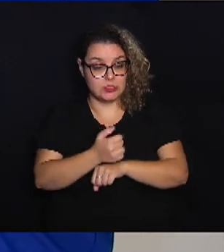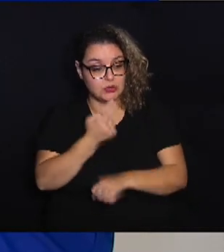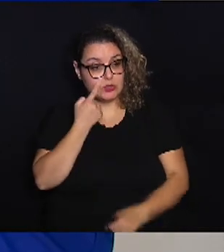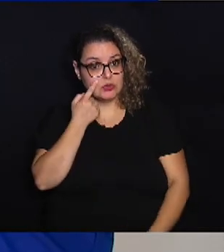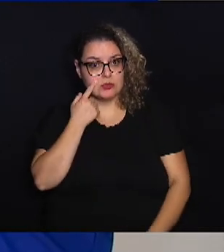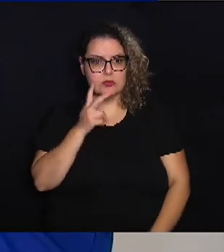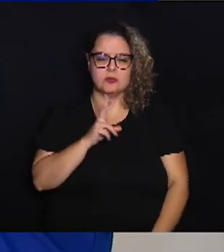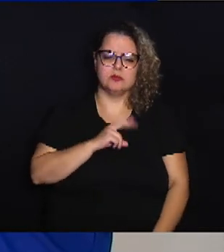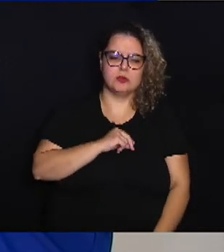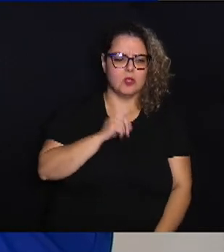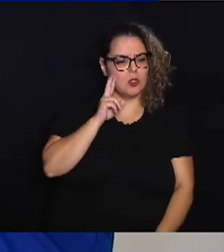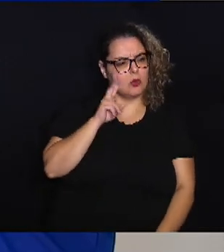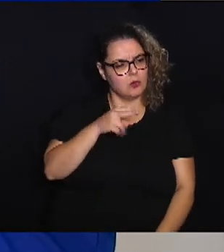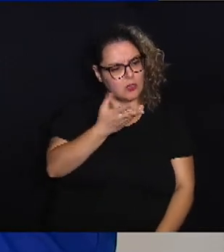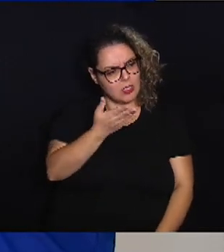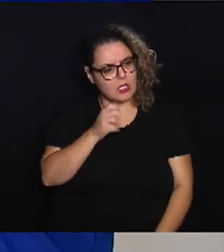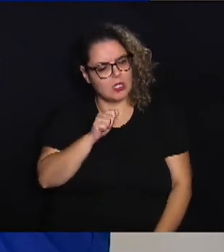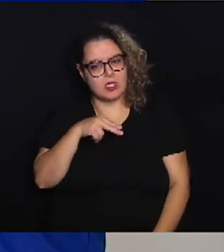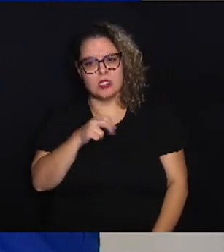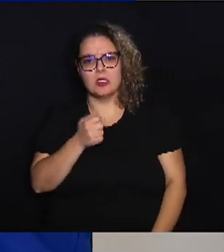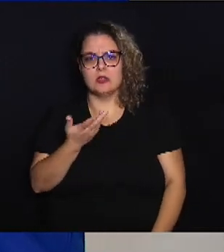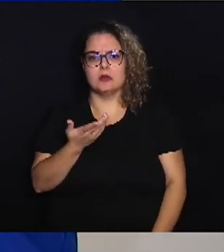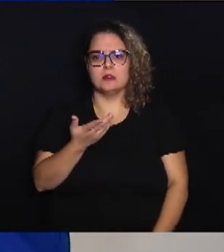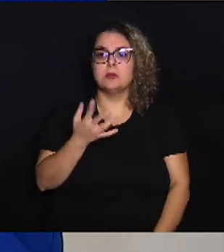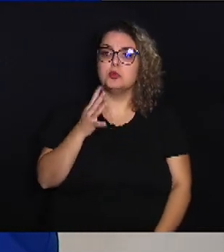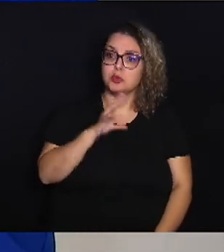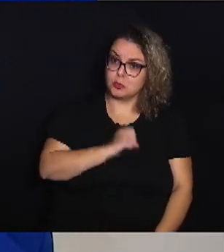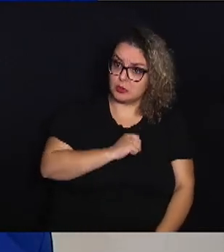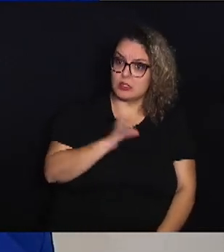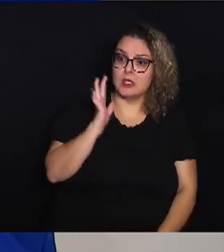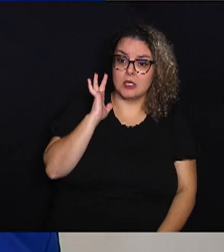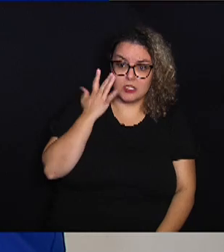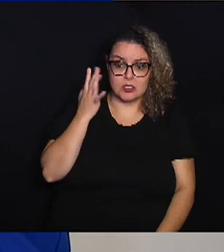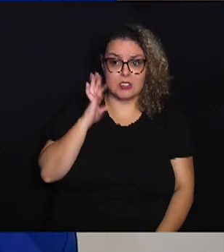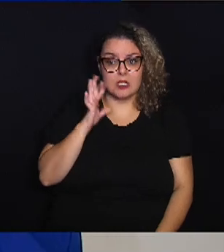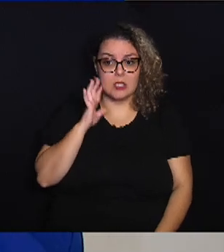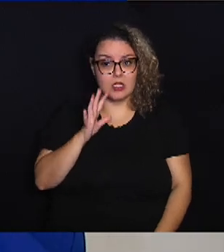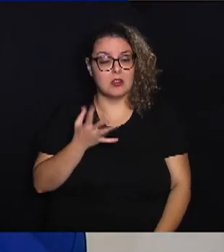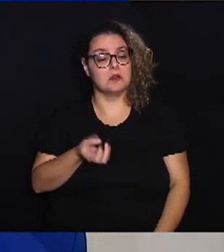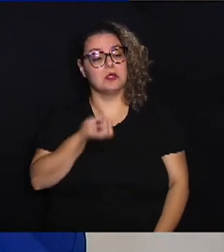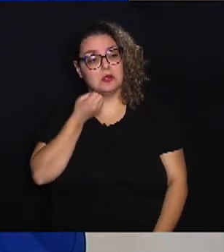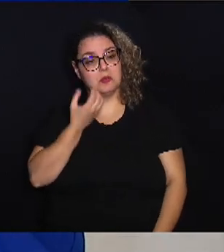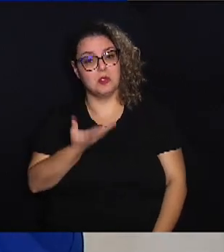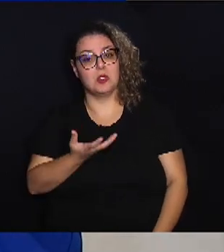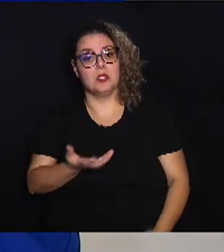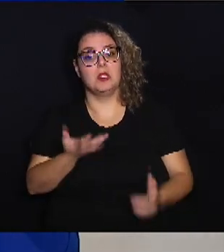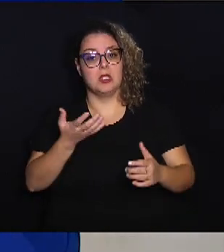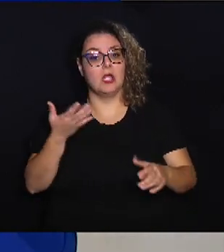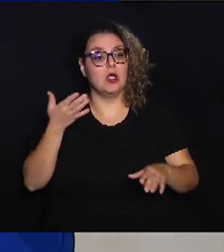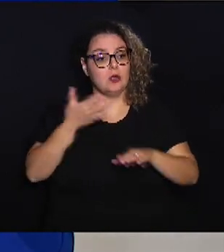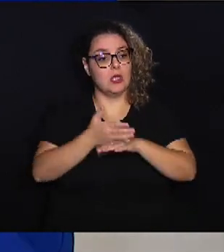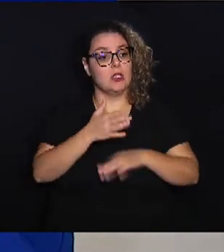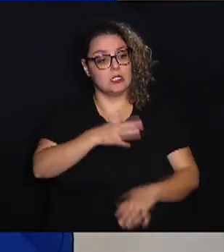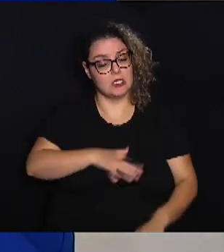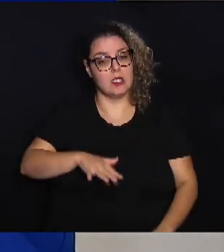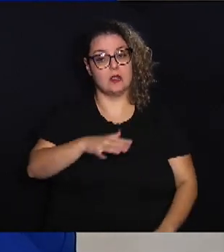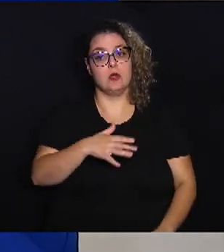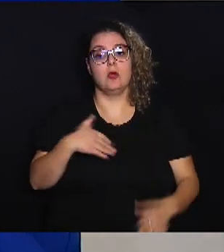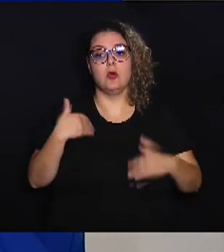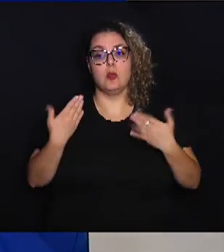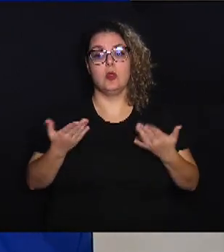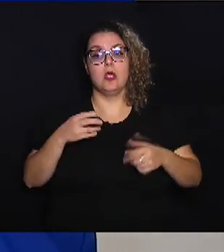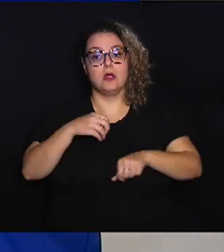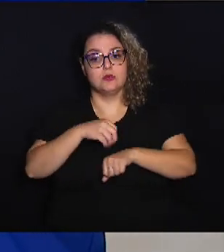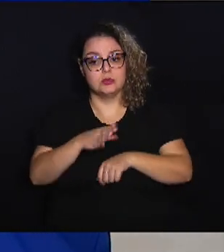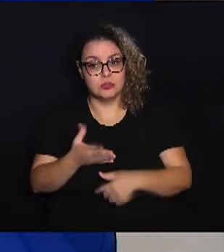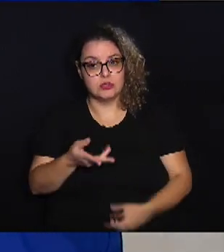falando, puxa vida, olha a Ana Glória lá, gostei, achei bacana, show de bola, quero entrar nessa área. Quais as dicas